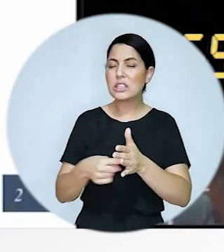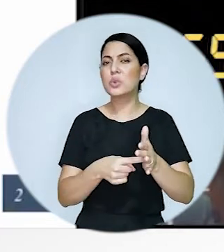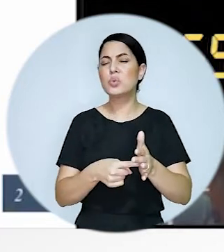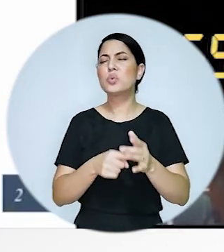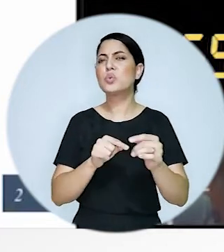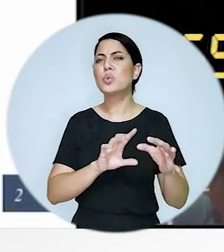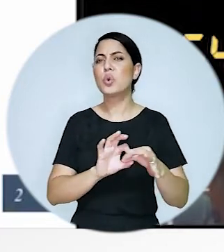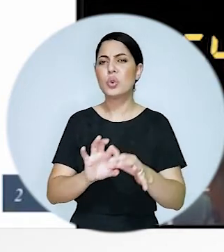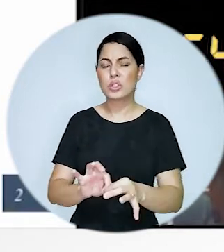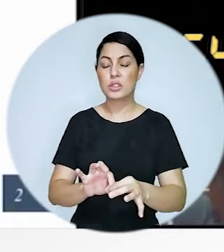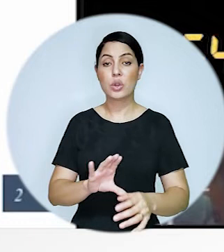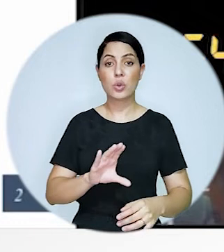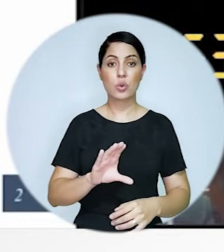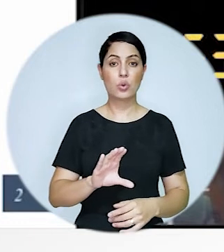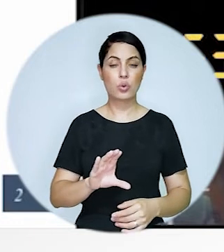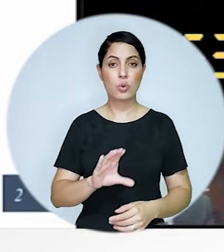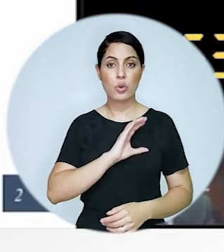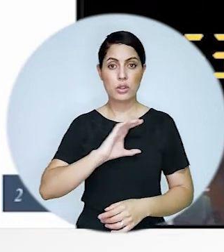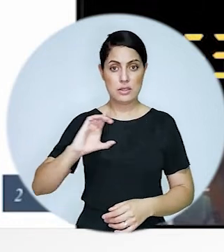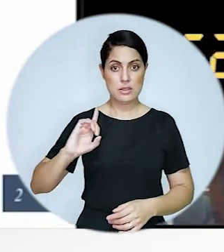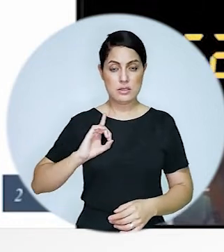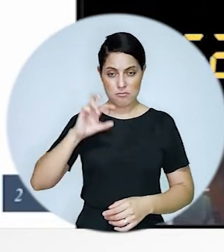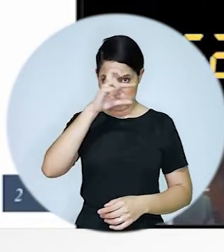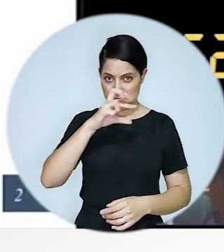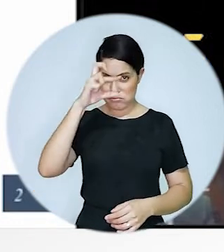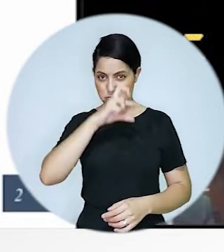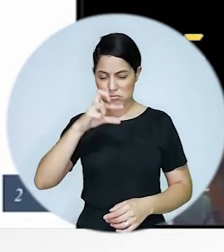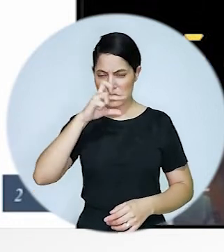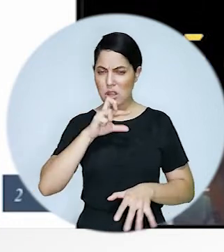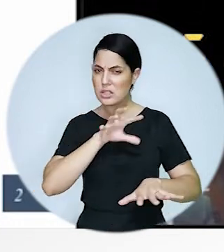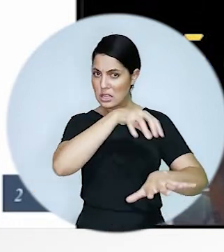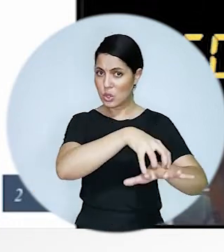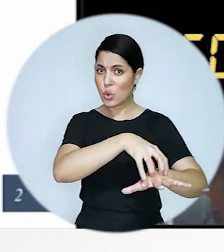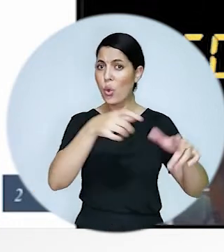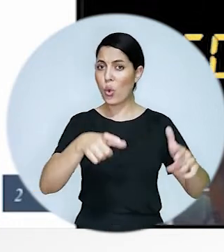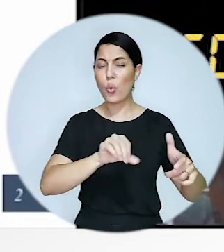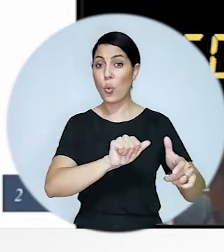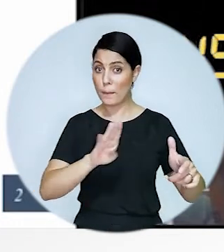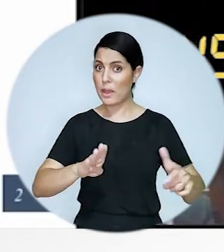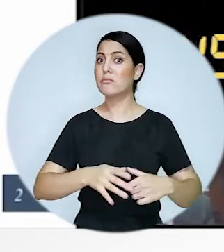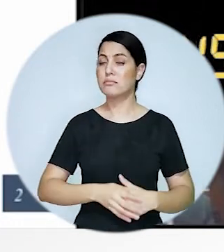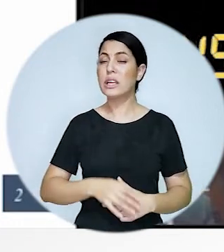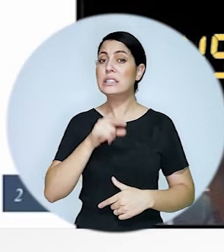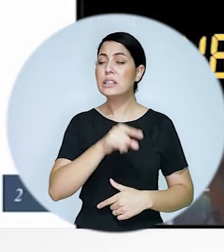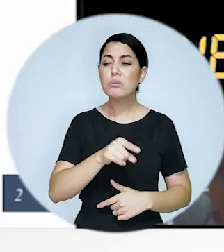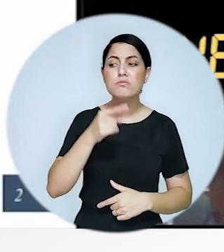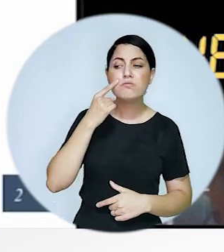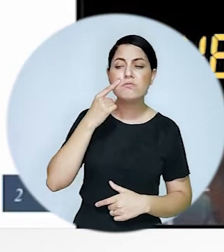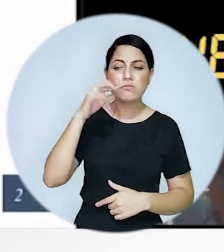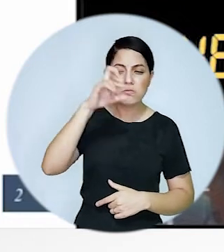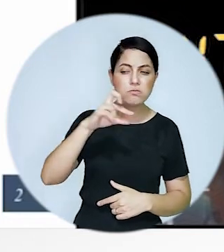corrigedoria que é coordenação nacional de fiscalização é óbvio que esse setor ele abrange não só fiscalização em relação